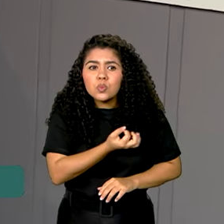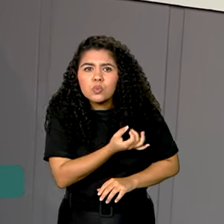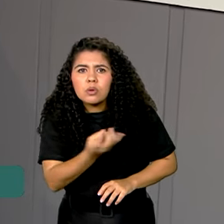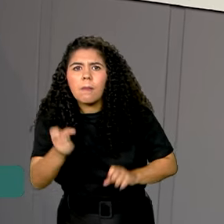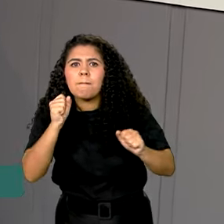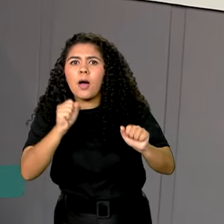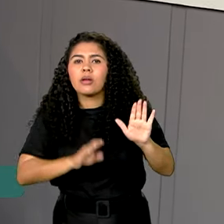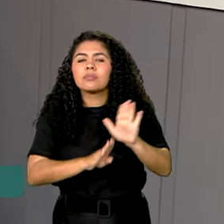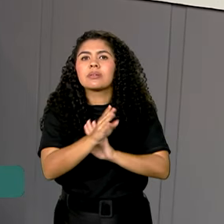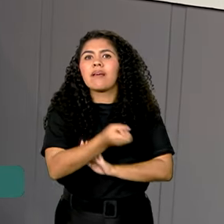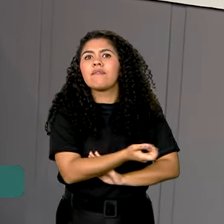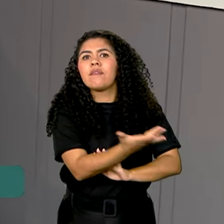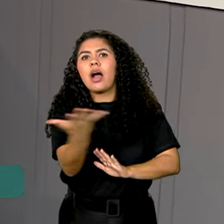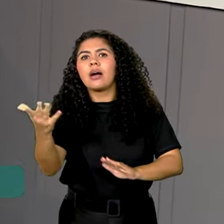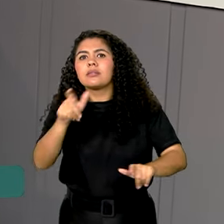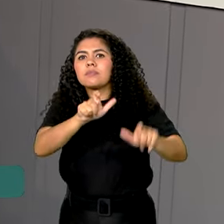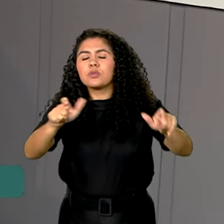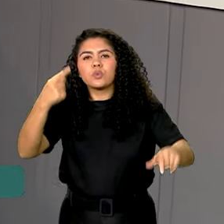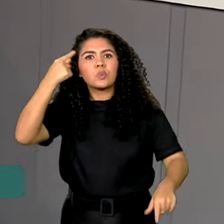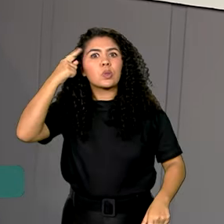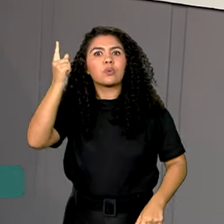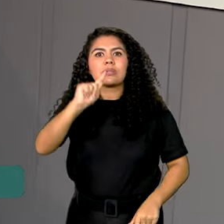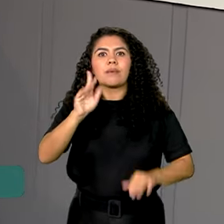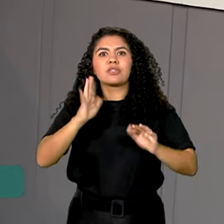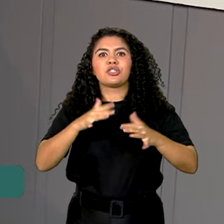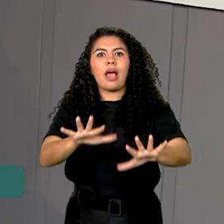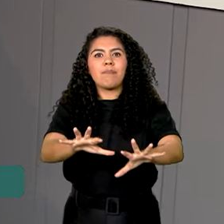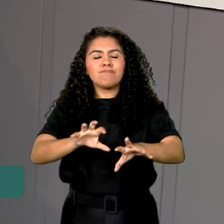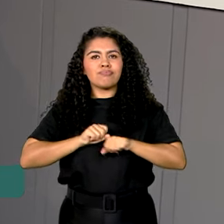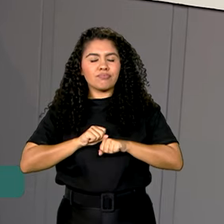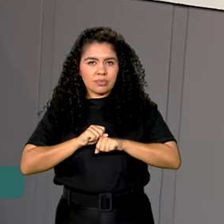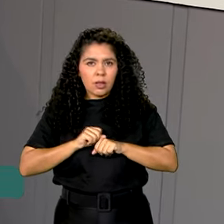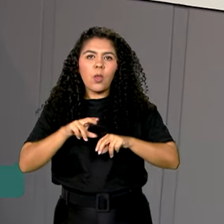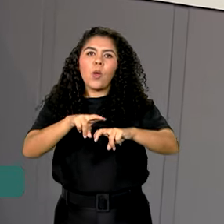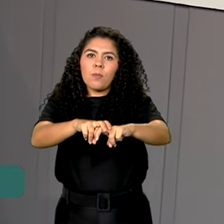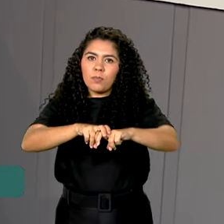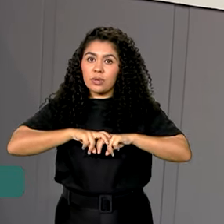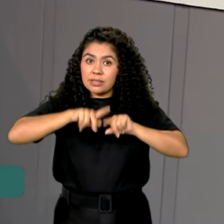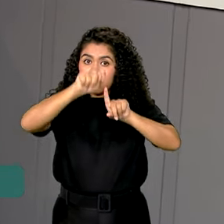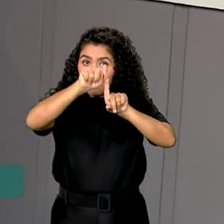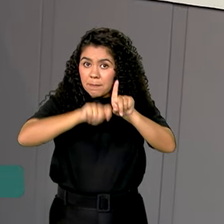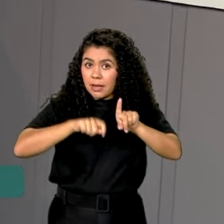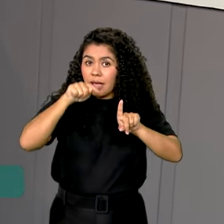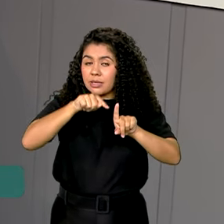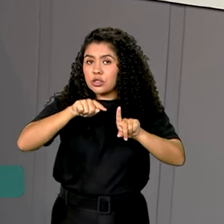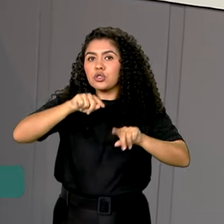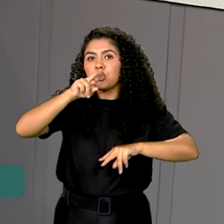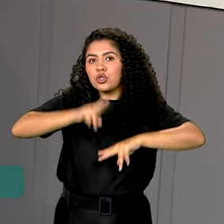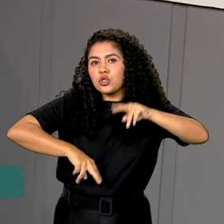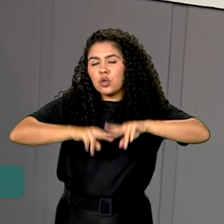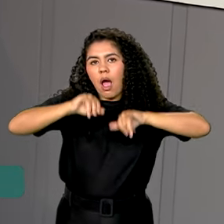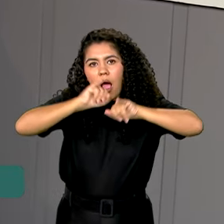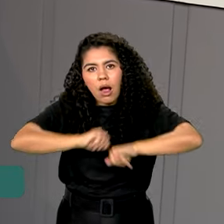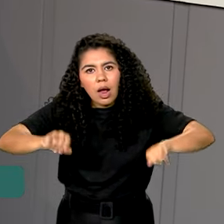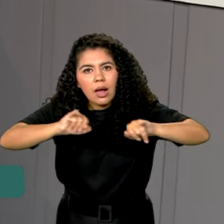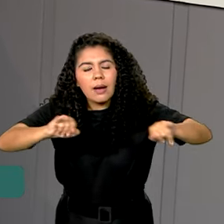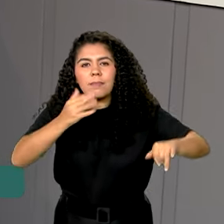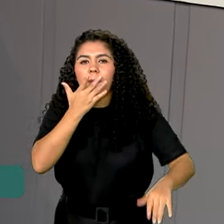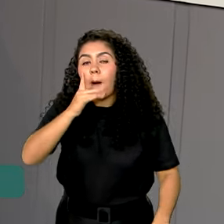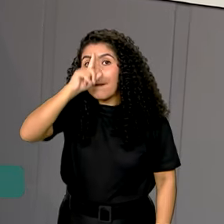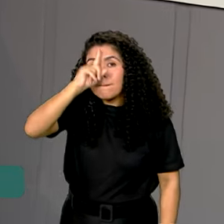pessoas não sabem que foram infectadas. Por isso, a campanha Junho Amarelo quer reforçar ações de